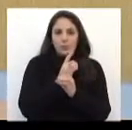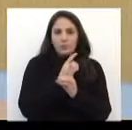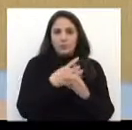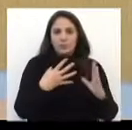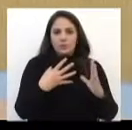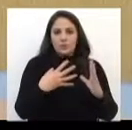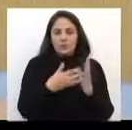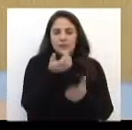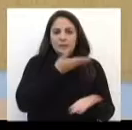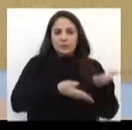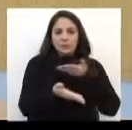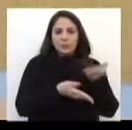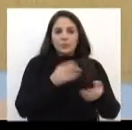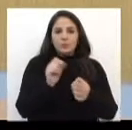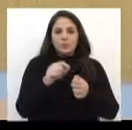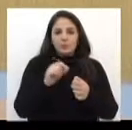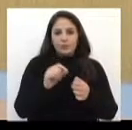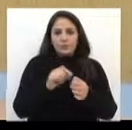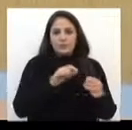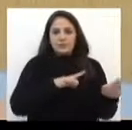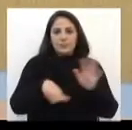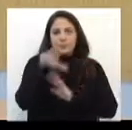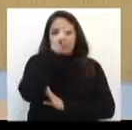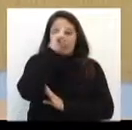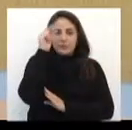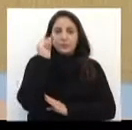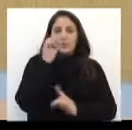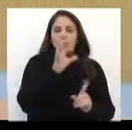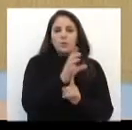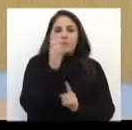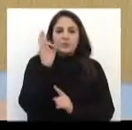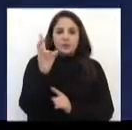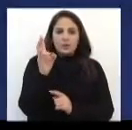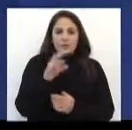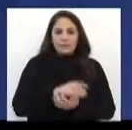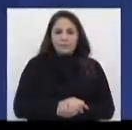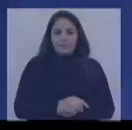Atendimento, realizado durante a Semana Municipal Antidrogas.